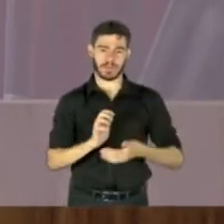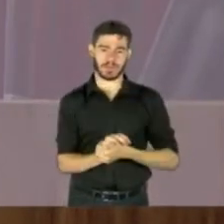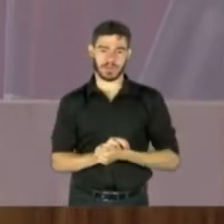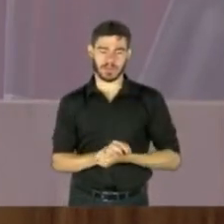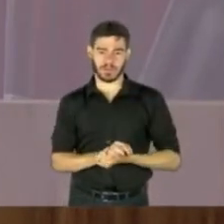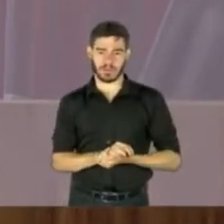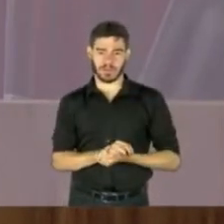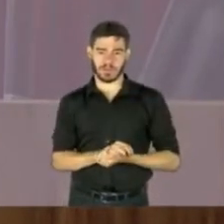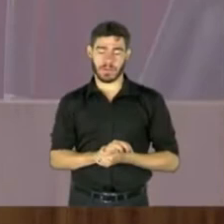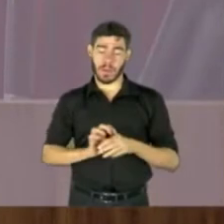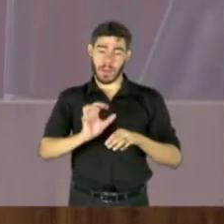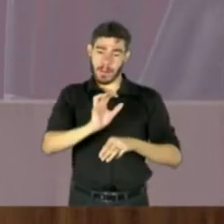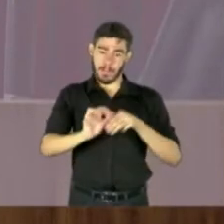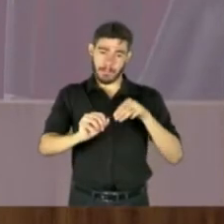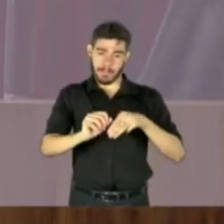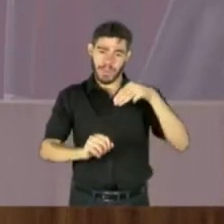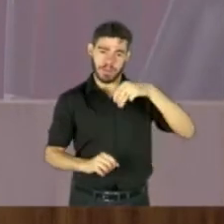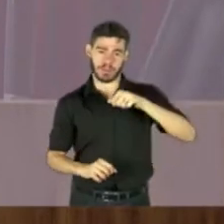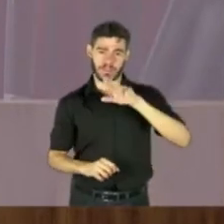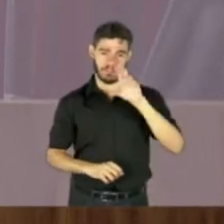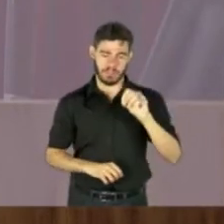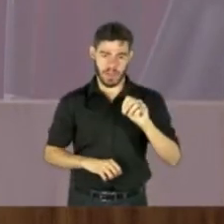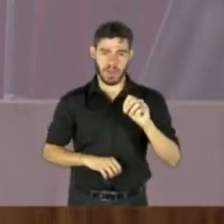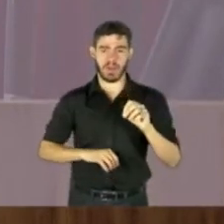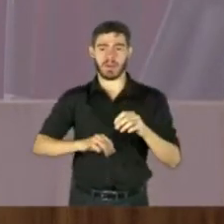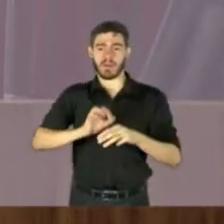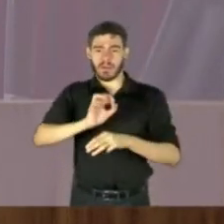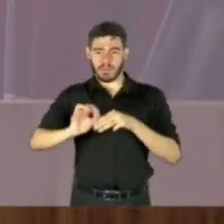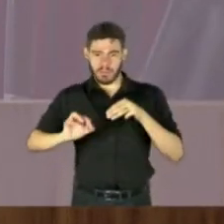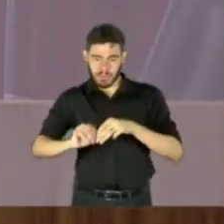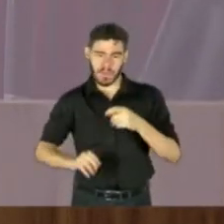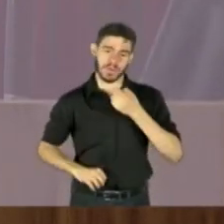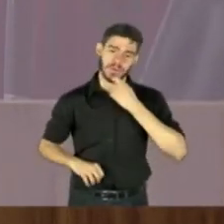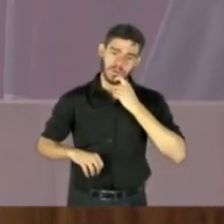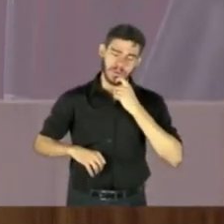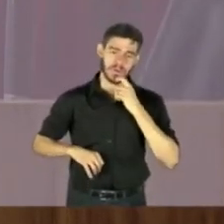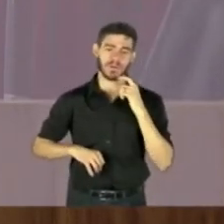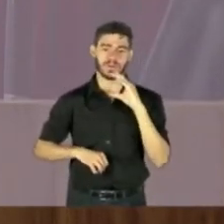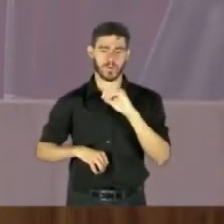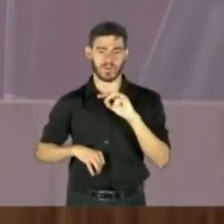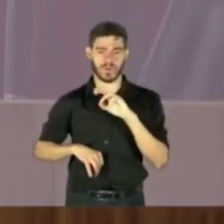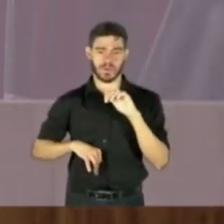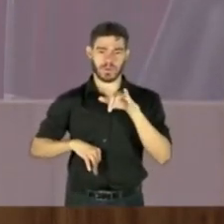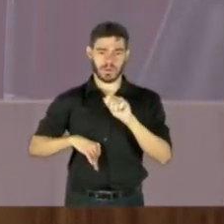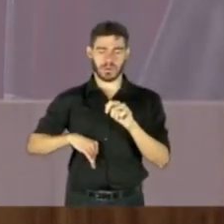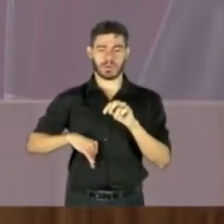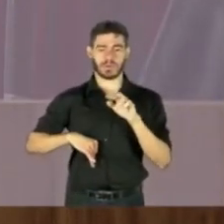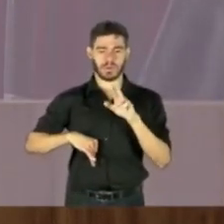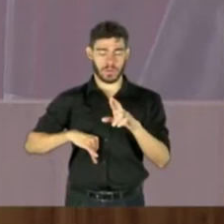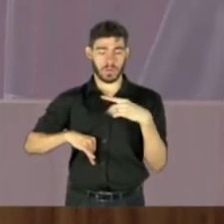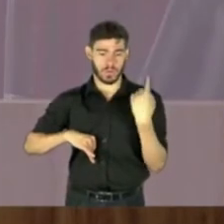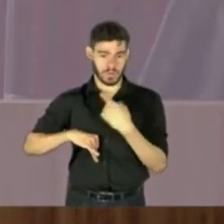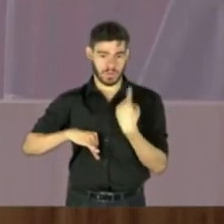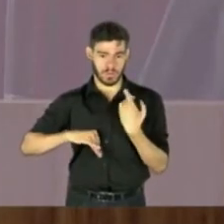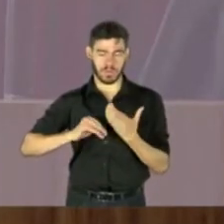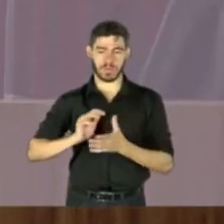ministro Luiz Felipe Salomão, nosso corregedor e relator, ministro Mauro Campbell,